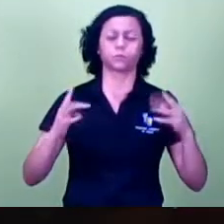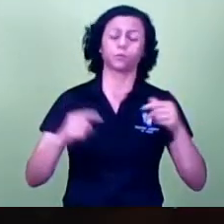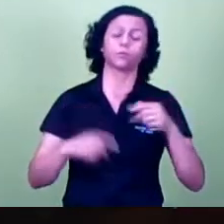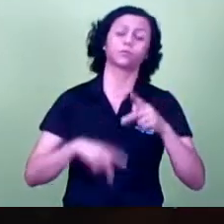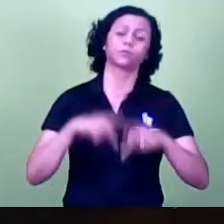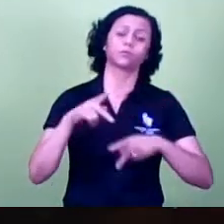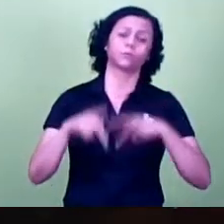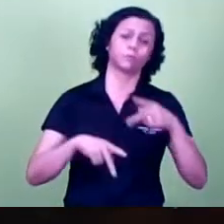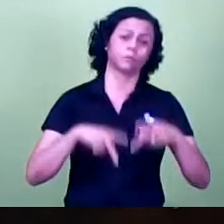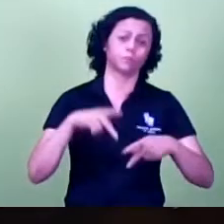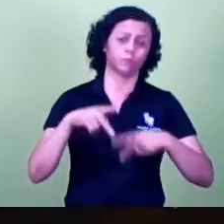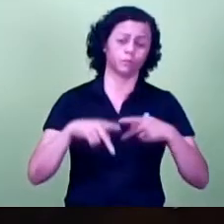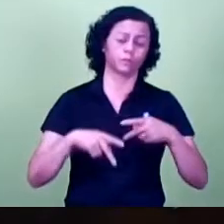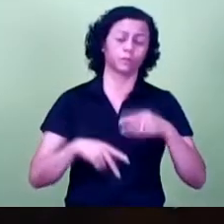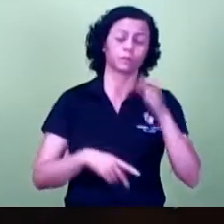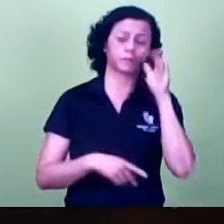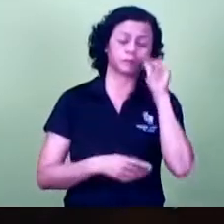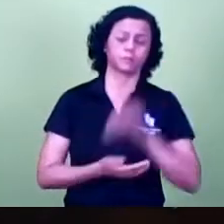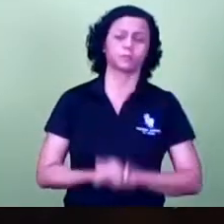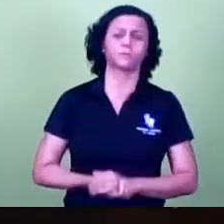e nos assistindo. Vereador Pardal.